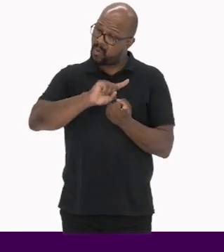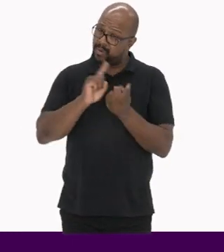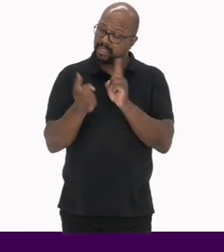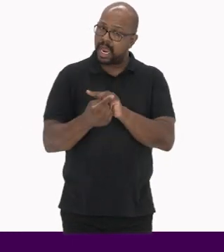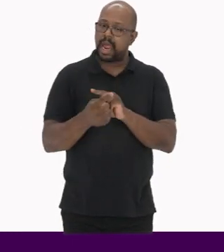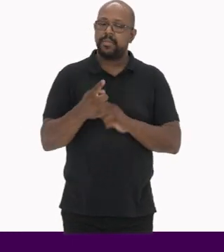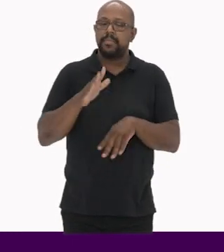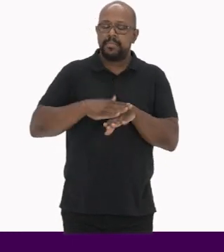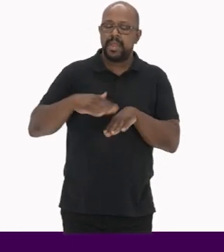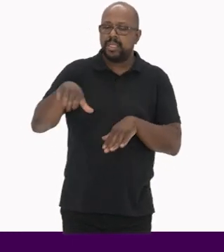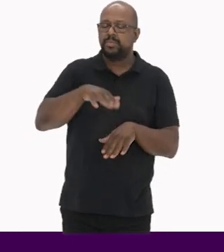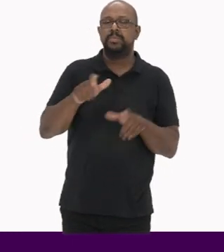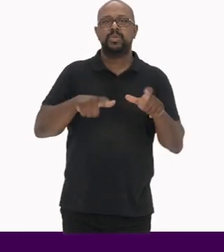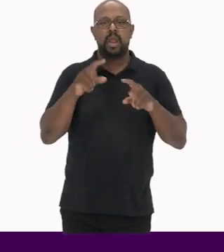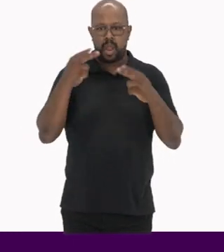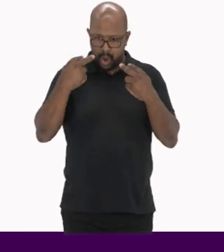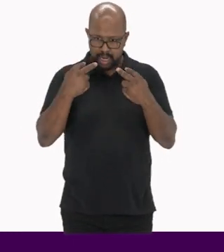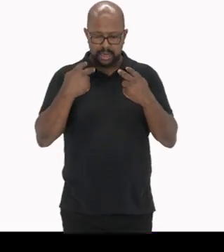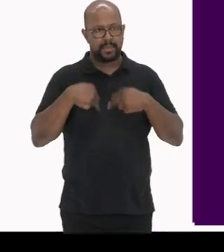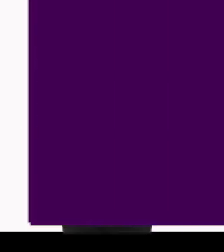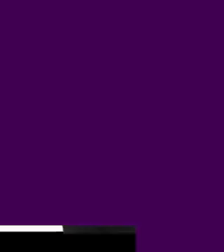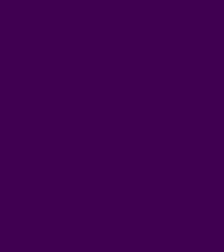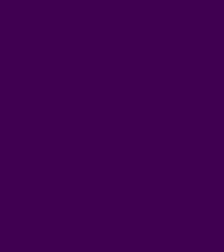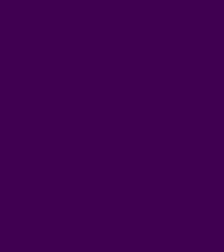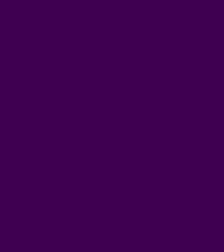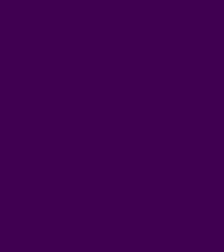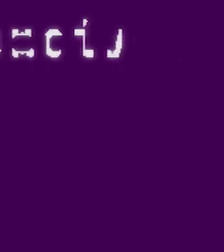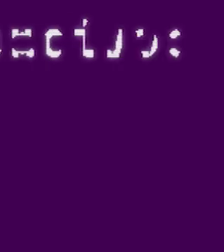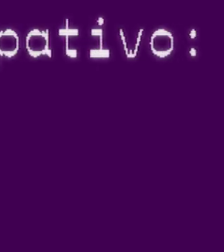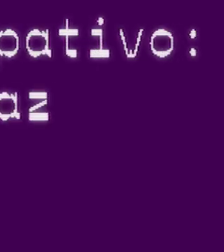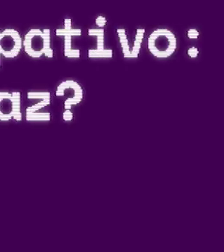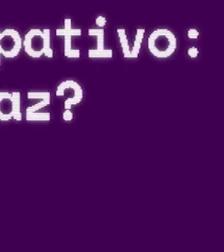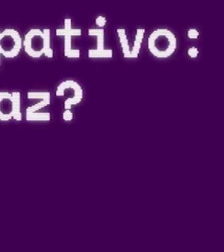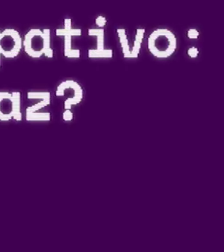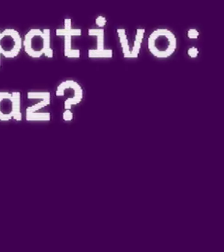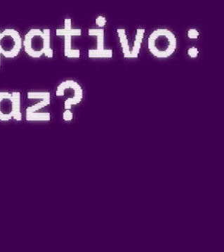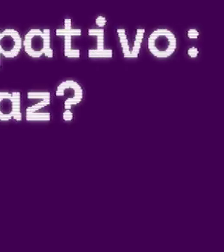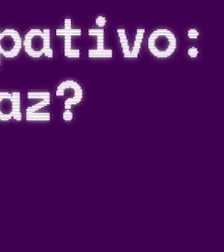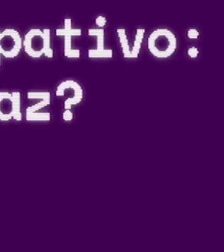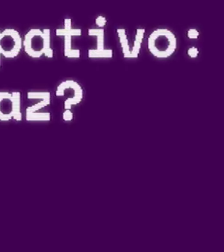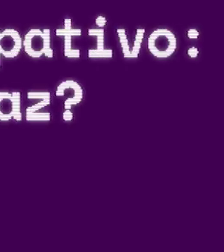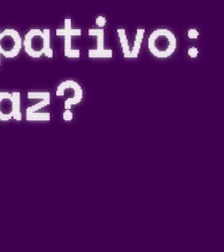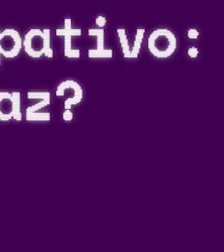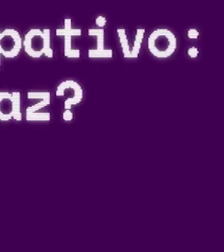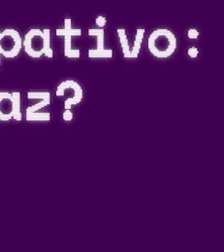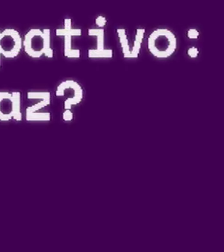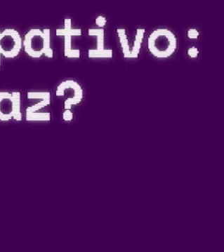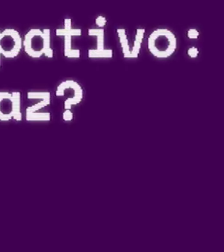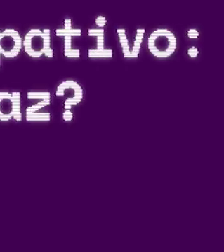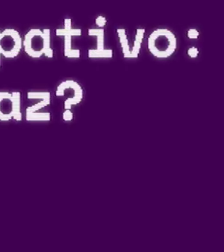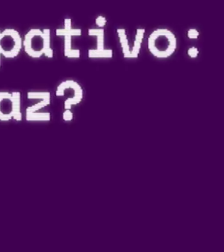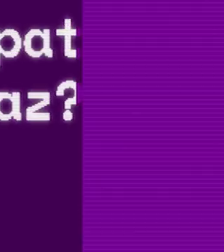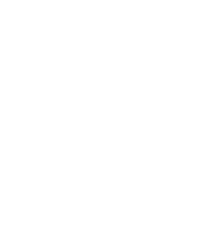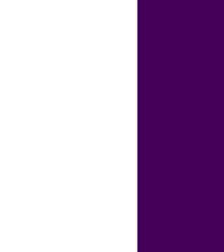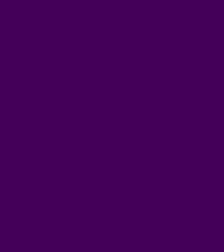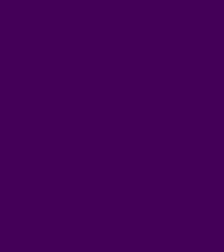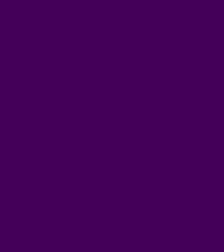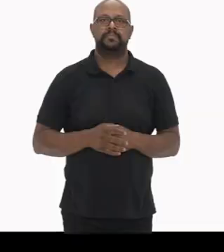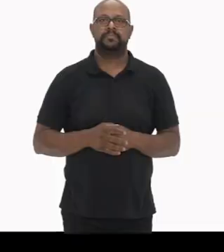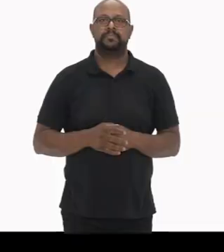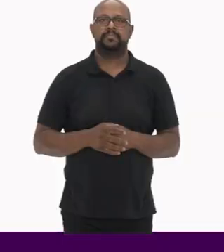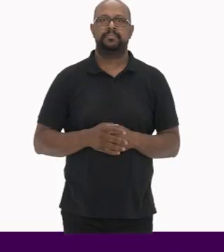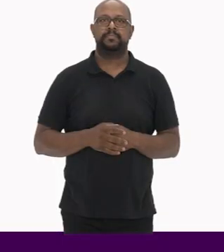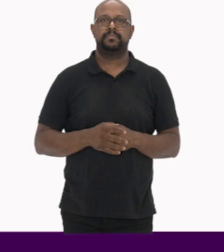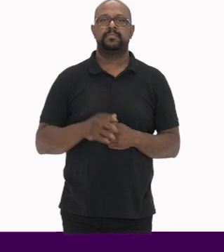contrário, venham de dentro para fora Texto Tópico 3 Inventário participativo O que é? Como se faz?